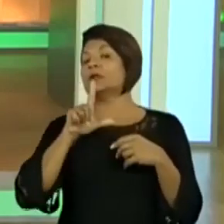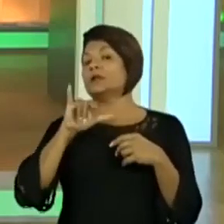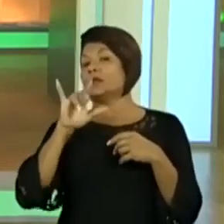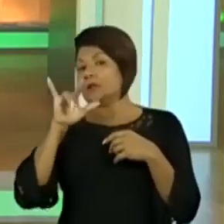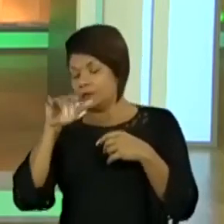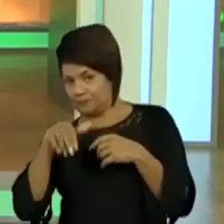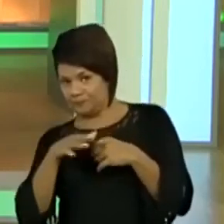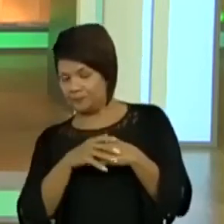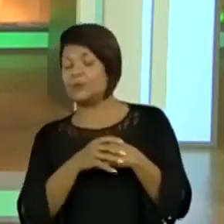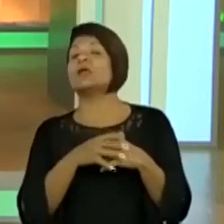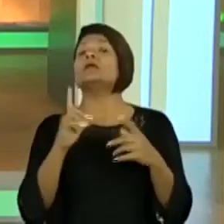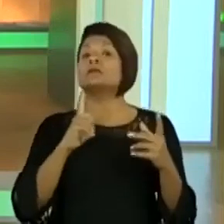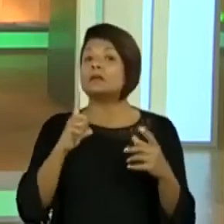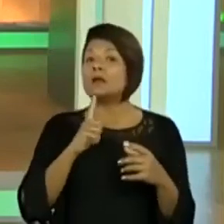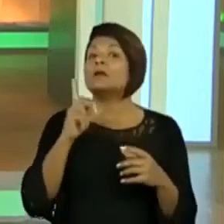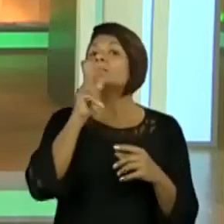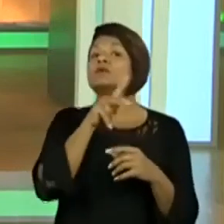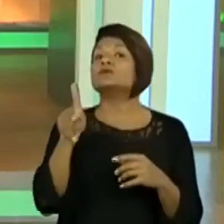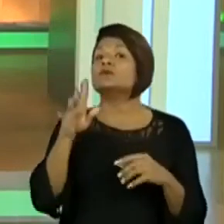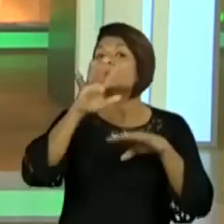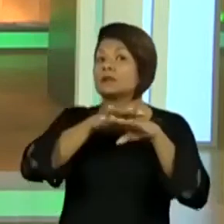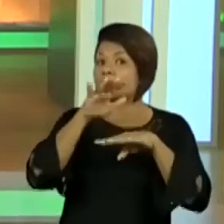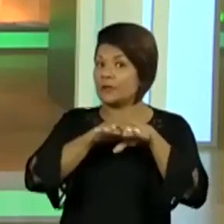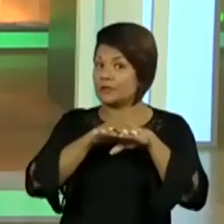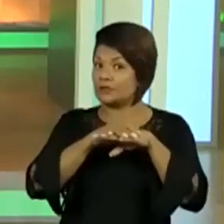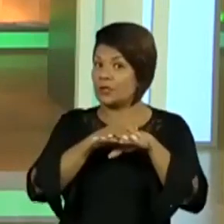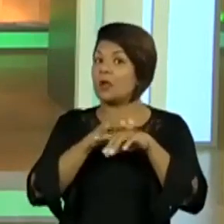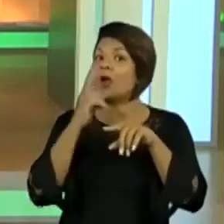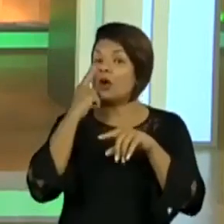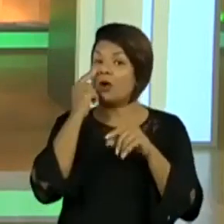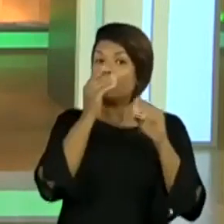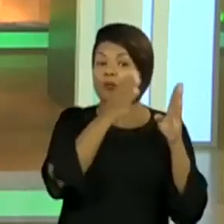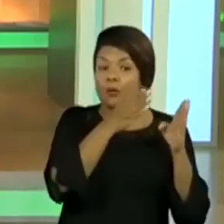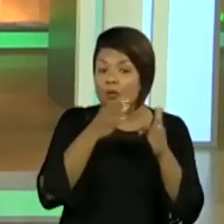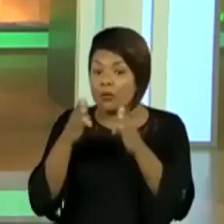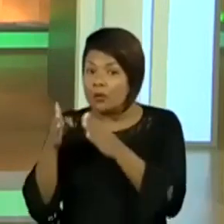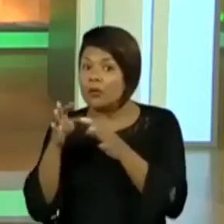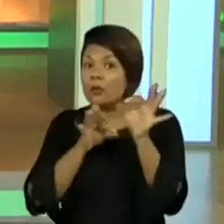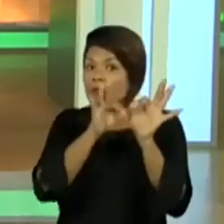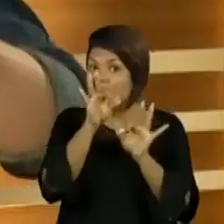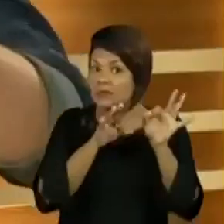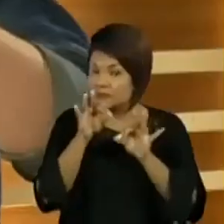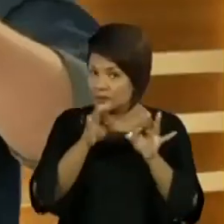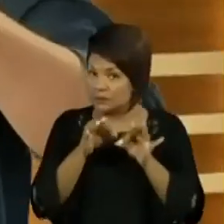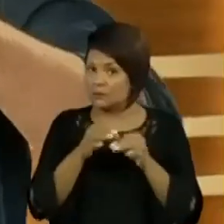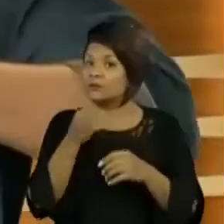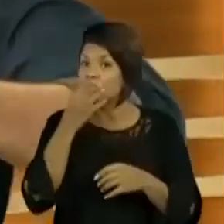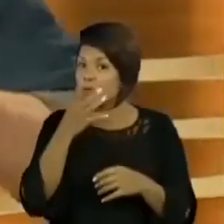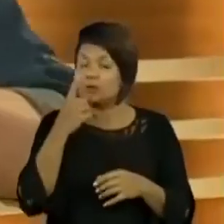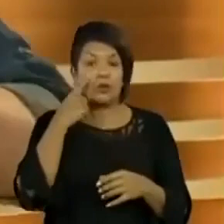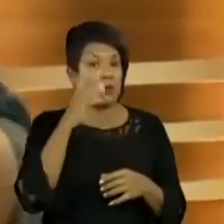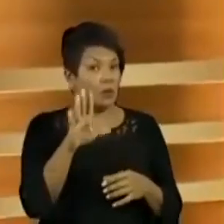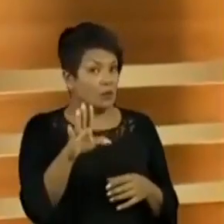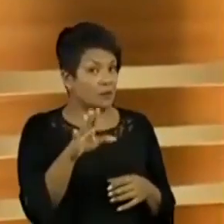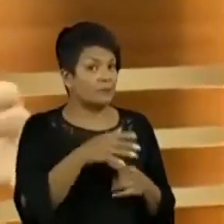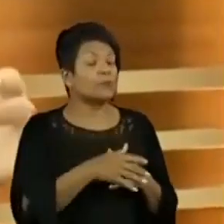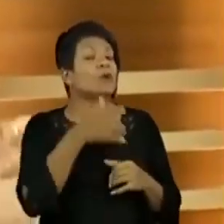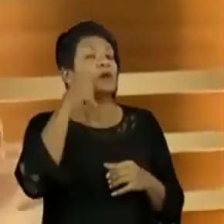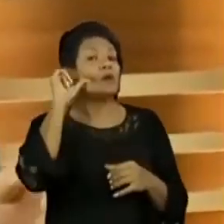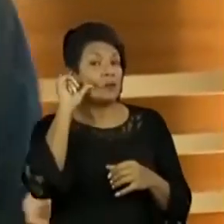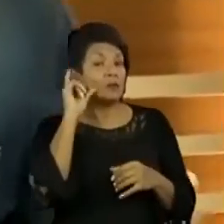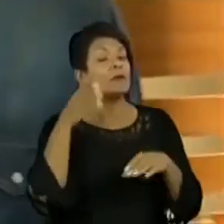professora de matemática. Então, já vamos nos organizando exatamente para a gente promover aquela discussão. E olha, grandes mestres, ontem